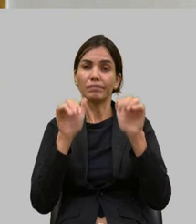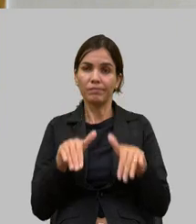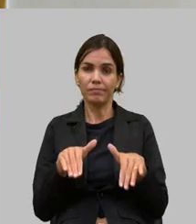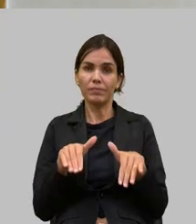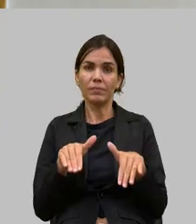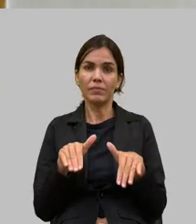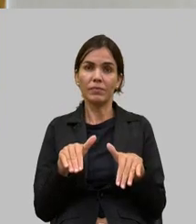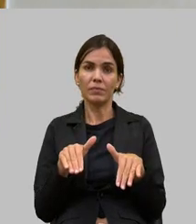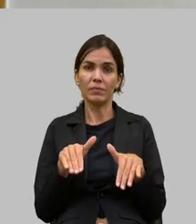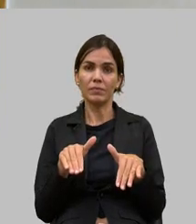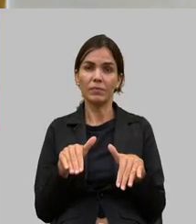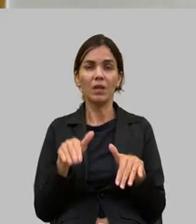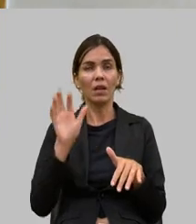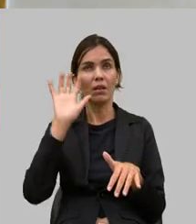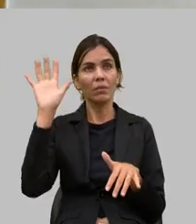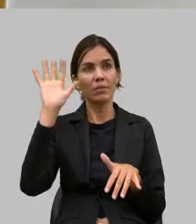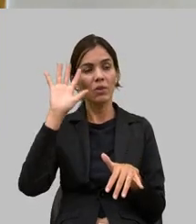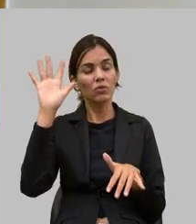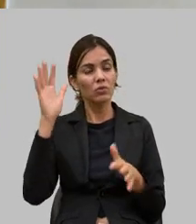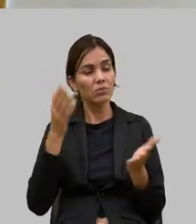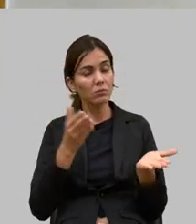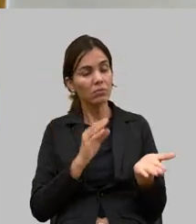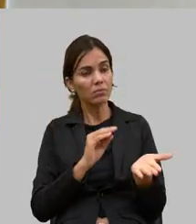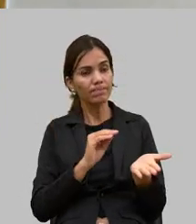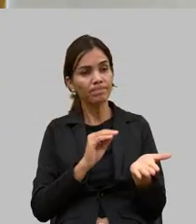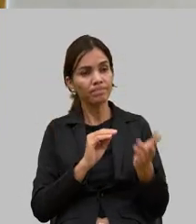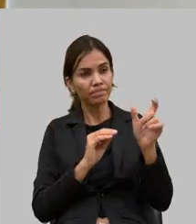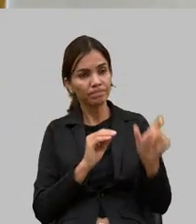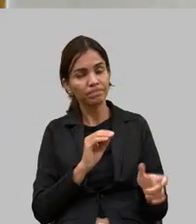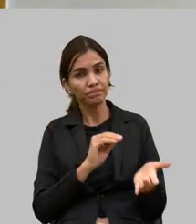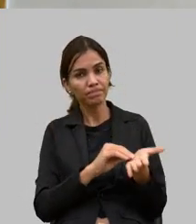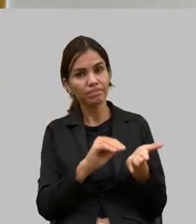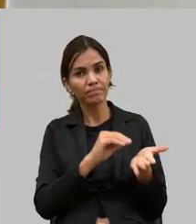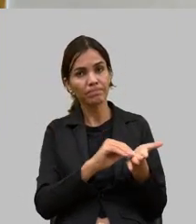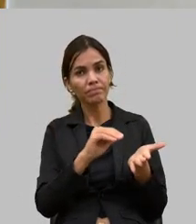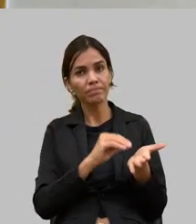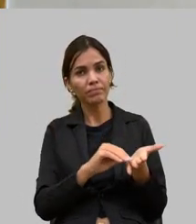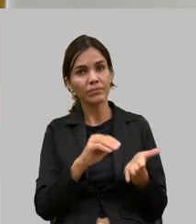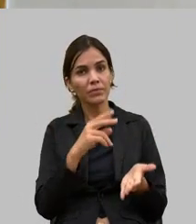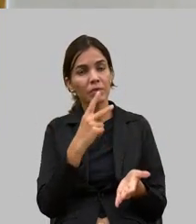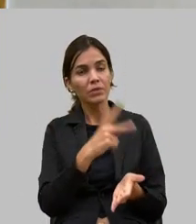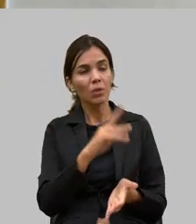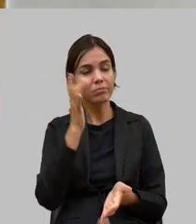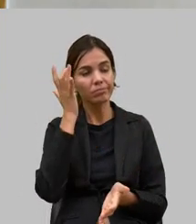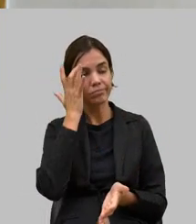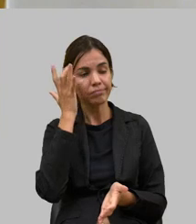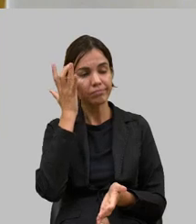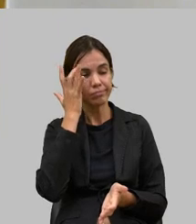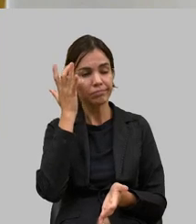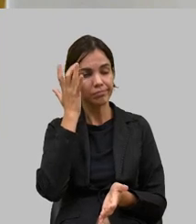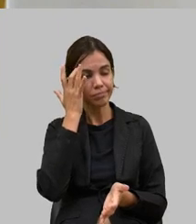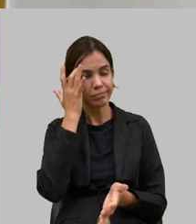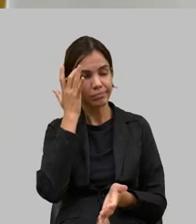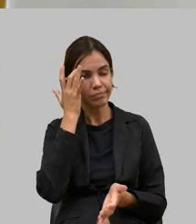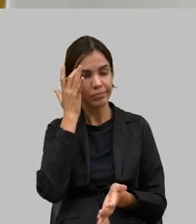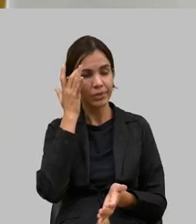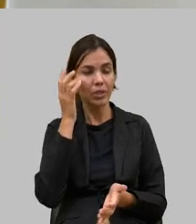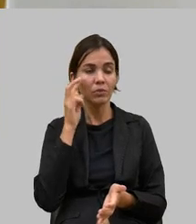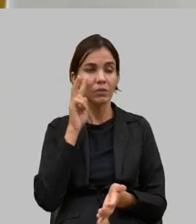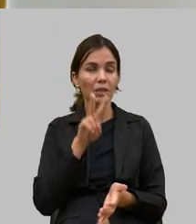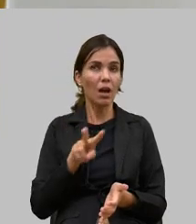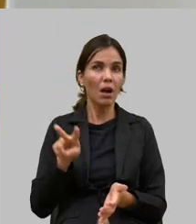imagino secretário o seu discernimento a sua visão republicana